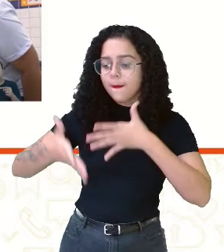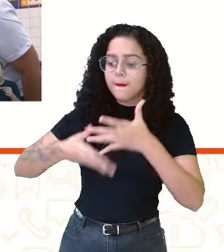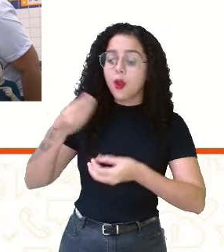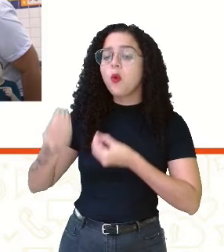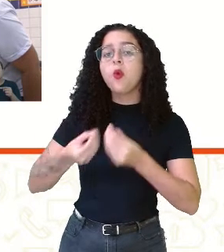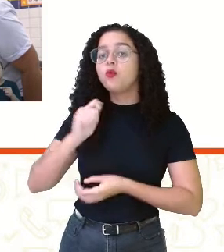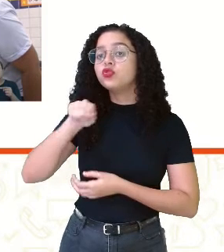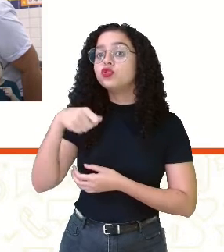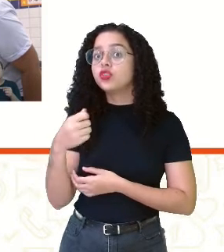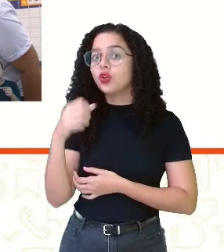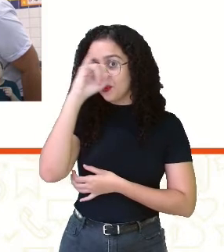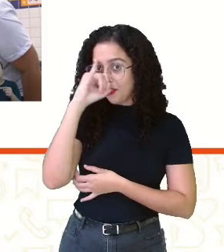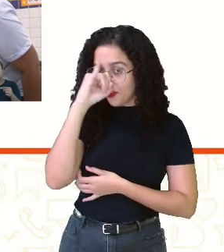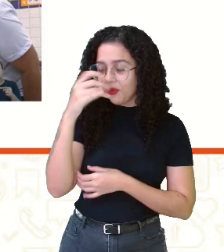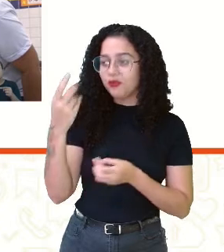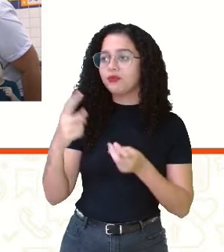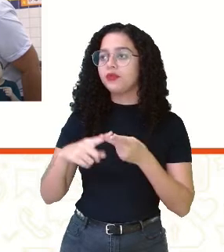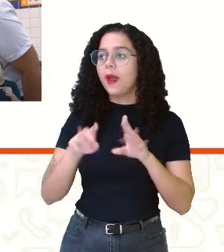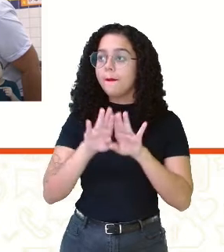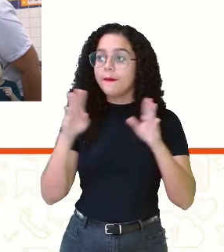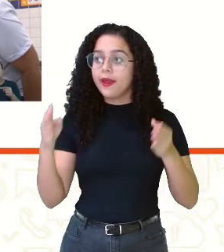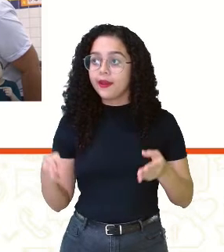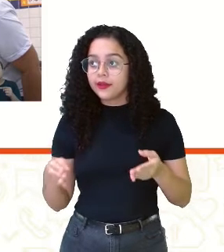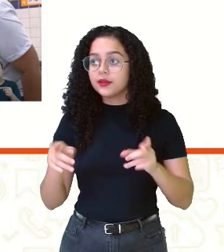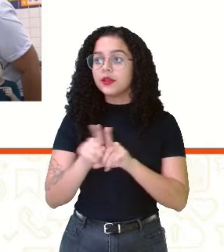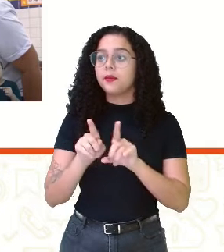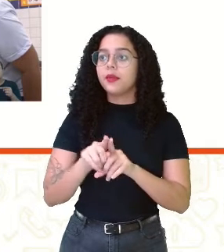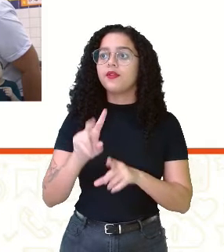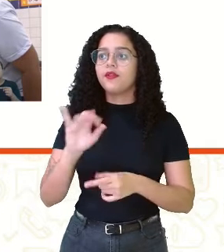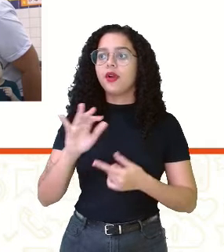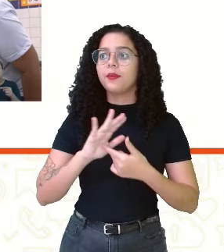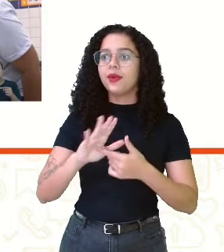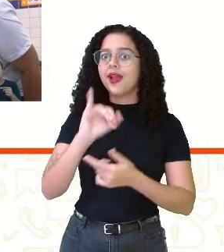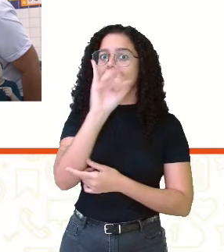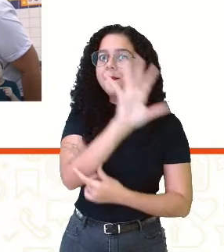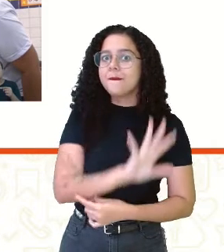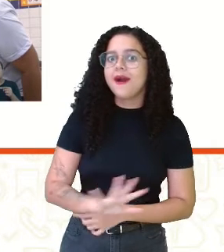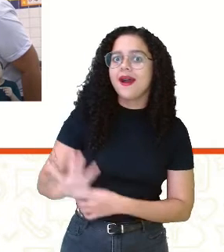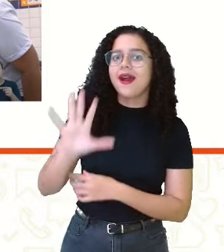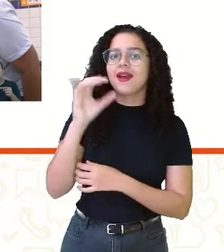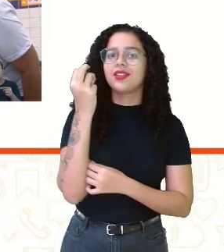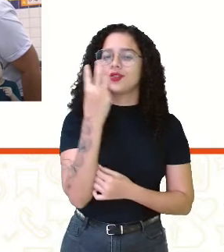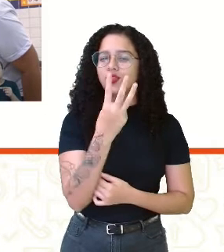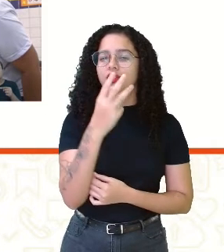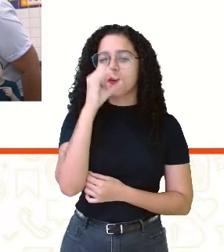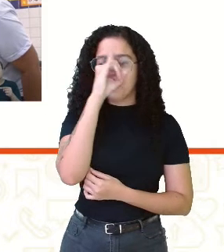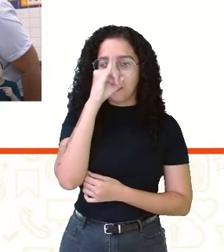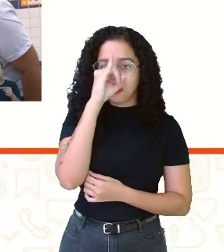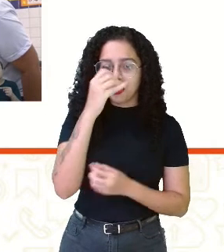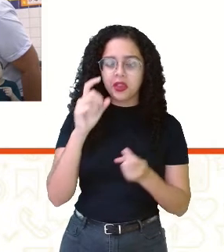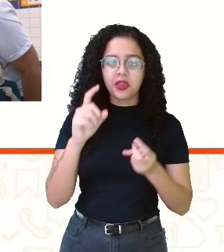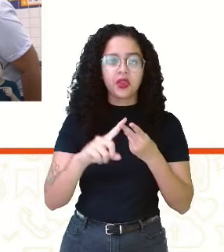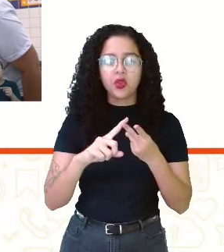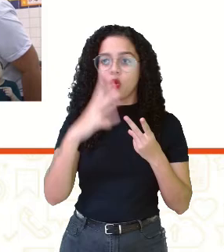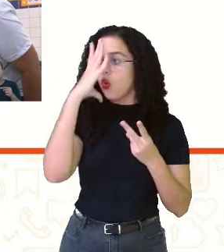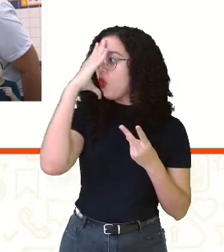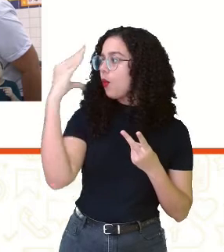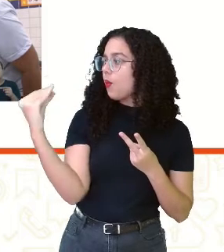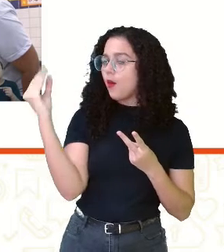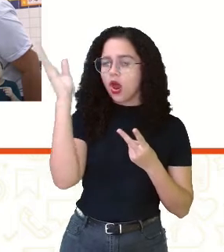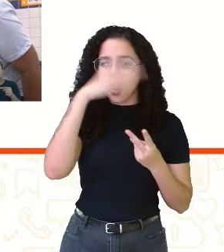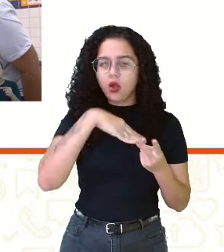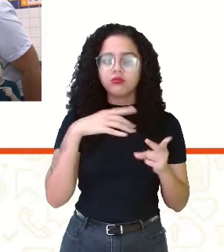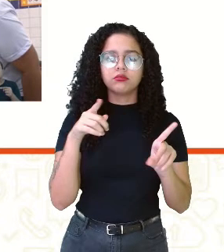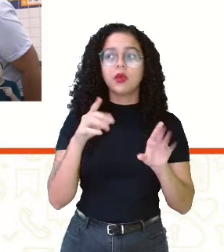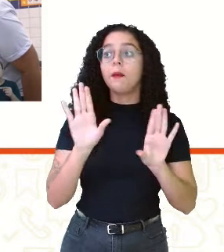porquinho. Na mesa dela, em outro momento, vai aparecer a imagem dos três porquinhos, do lobo mau. Mas tem